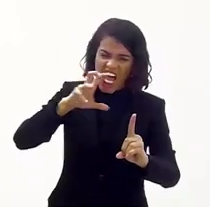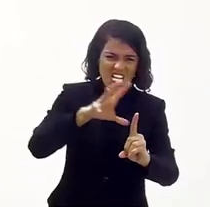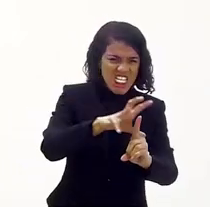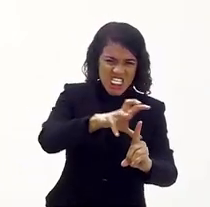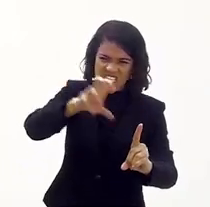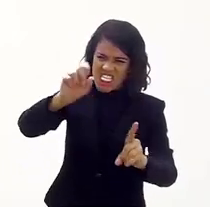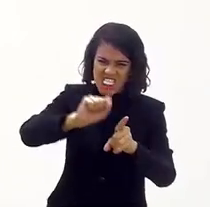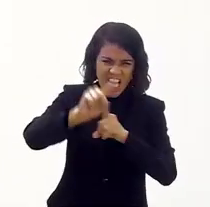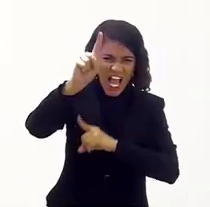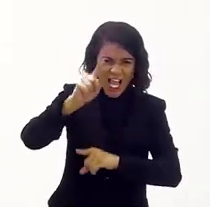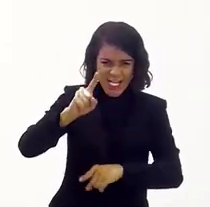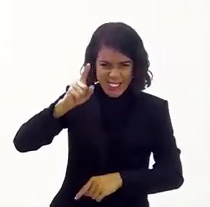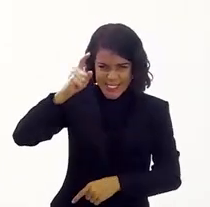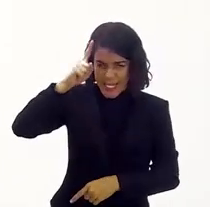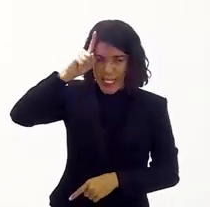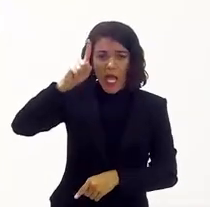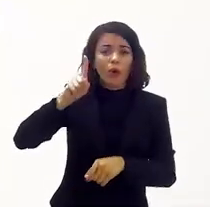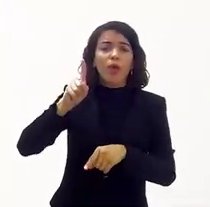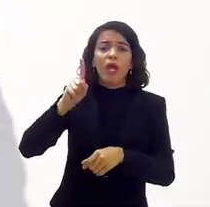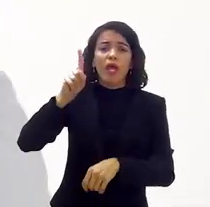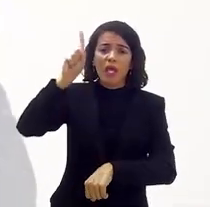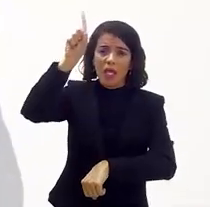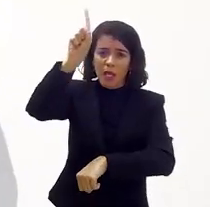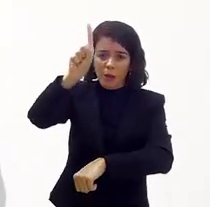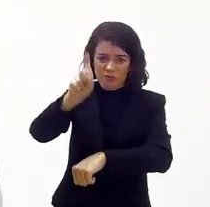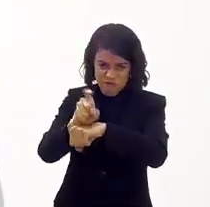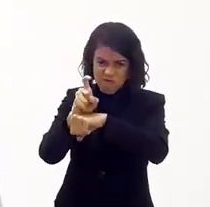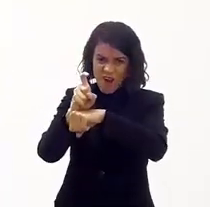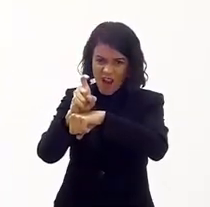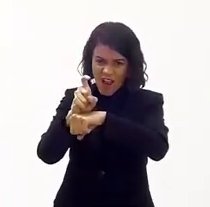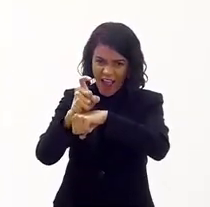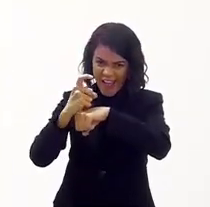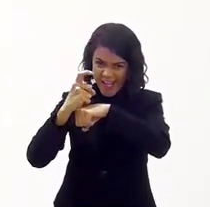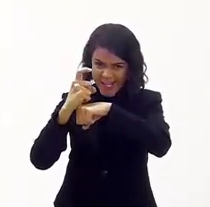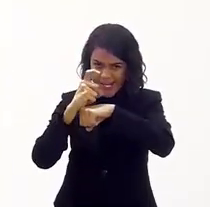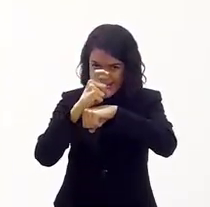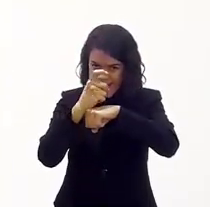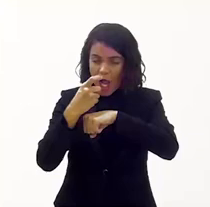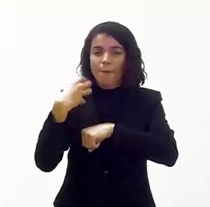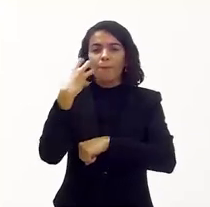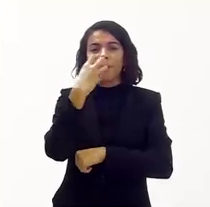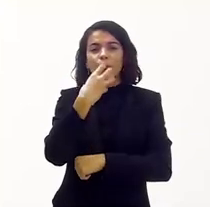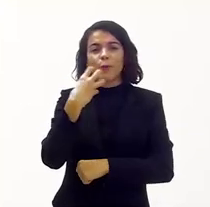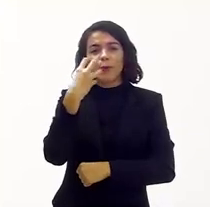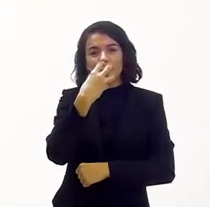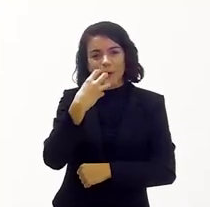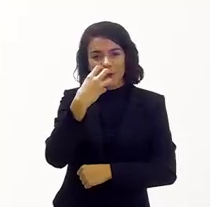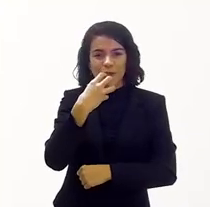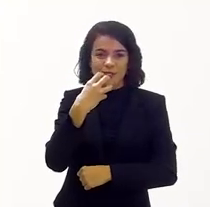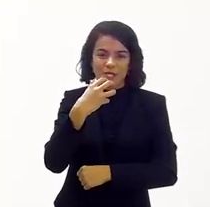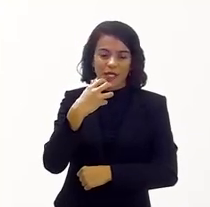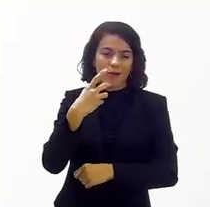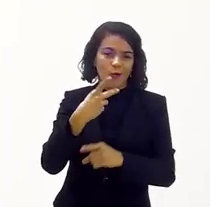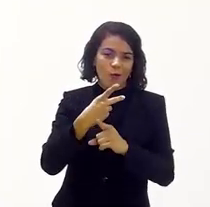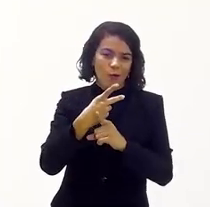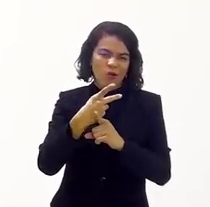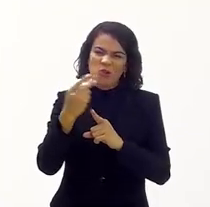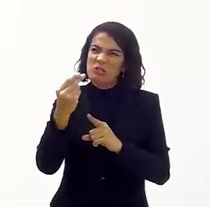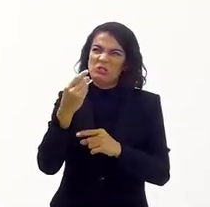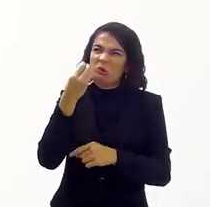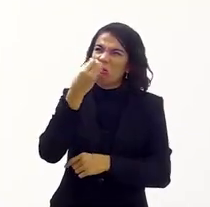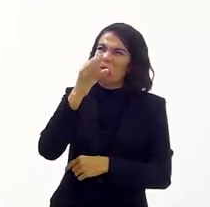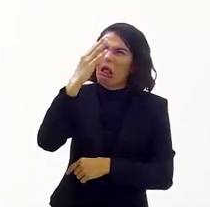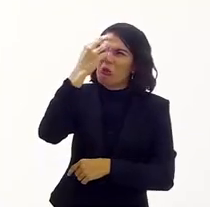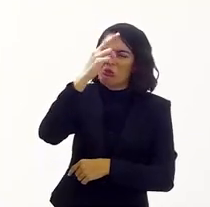ele, sai, é satanás, o cara cai, aí ele cai em cima do elevador e aí começa a tocar a música conquista